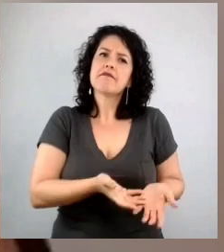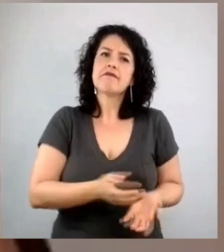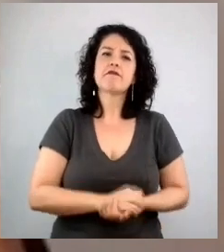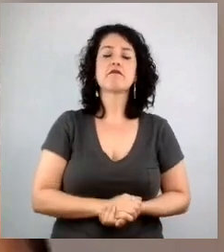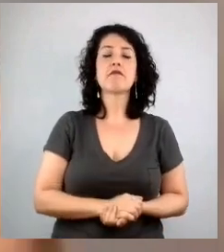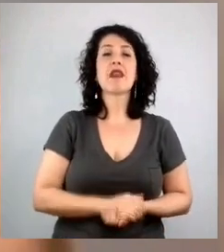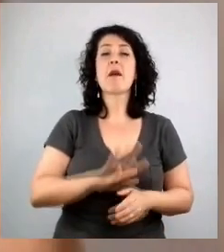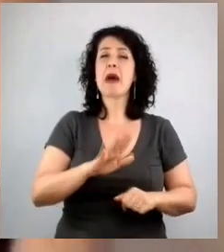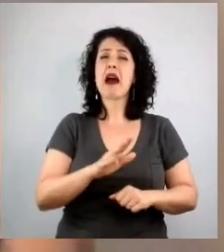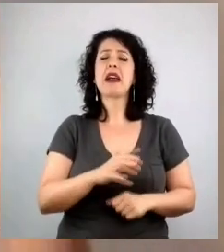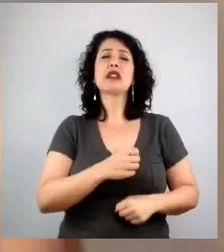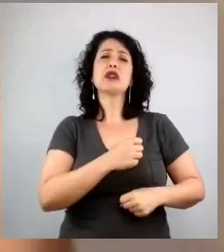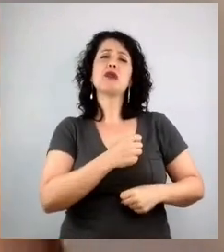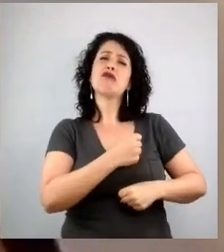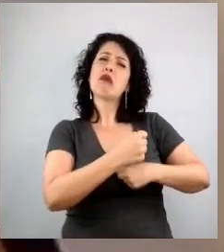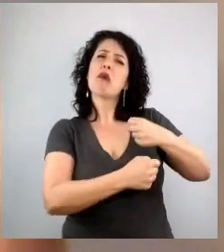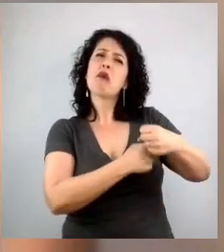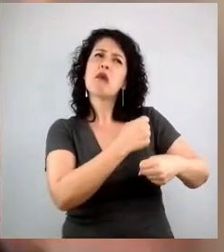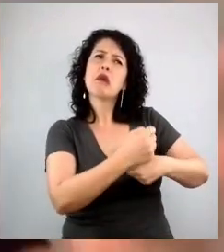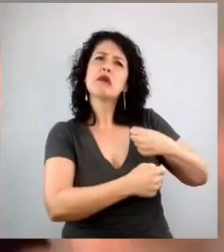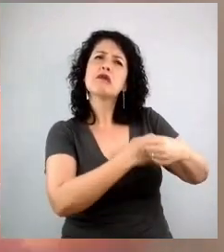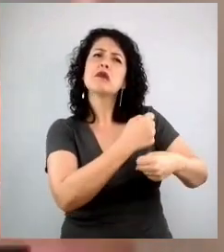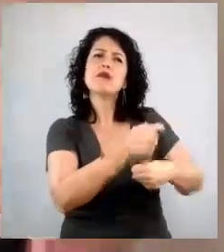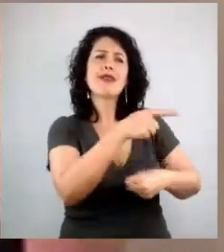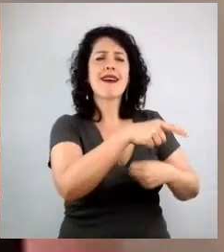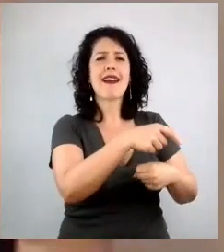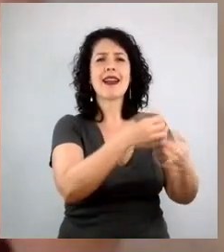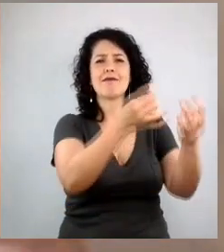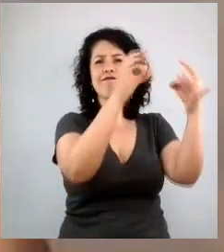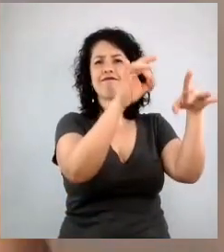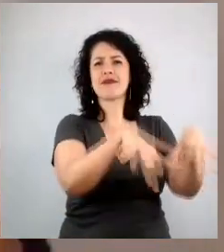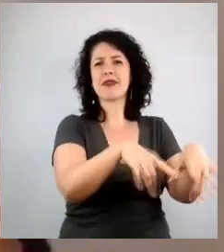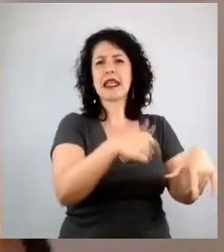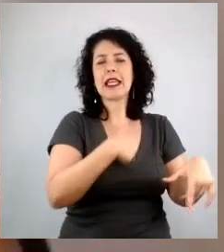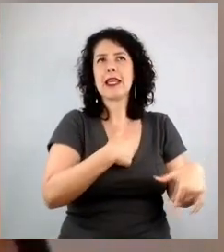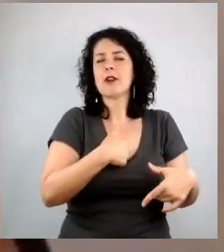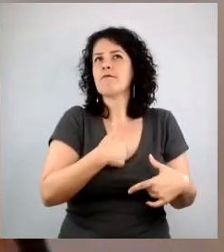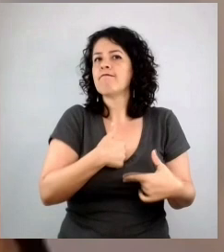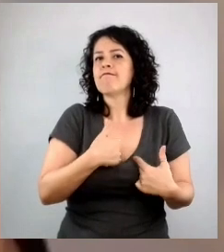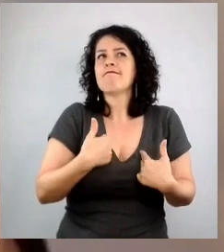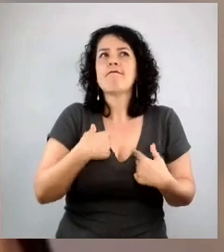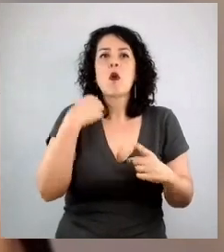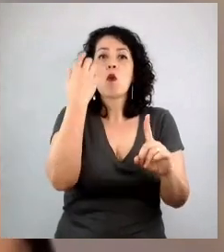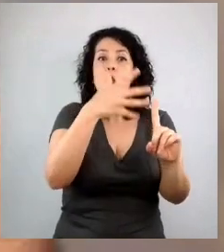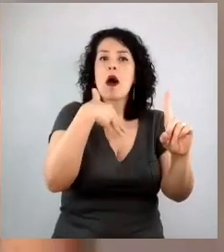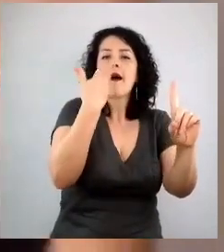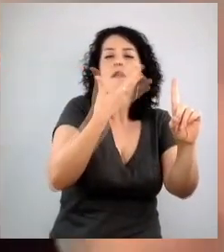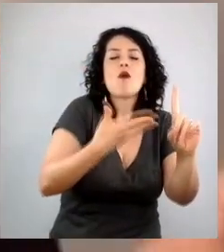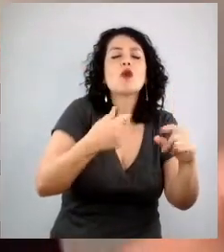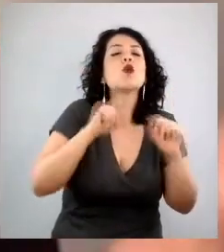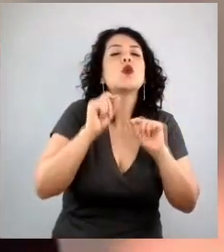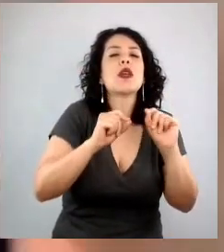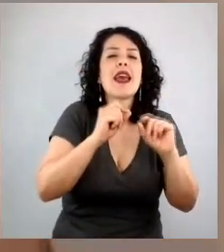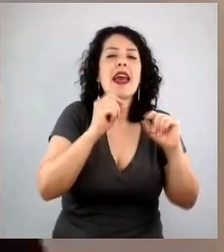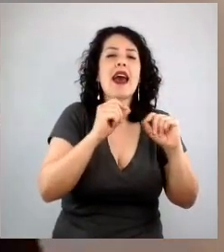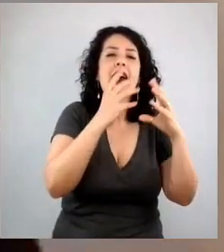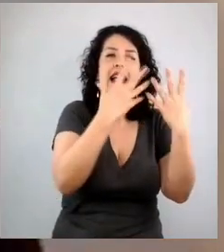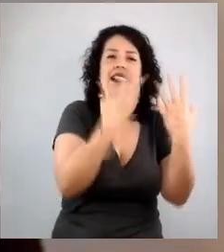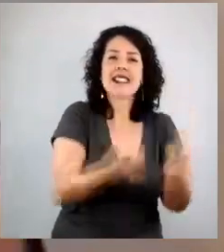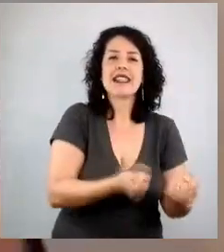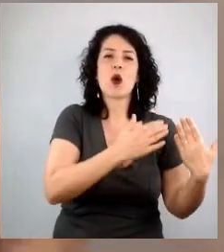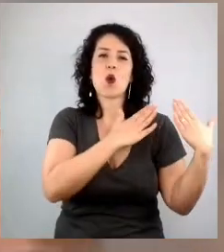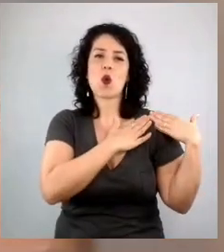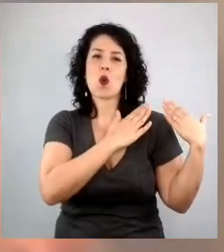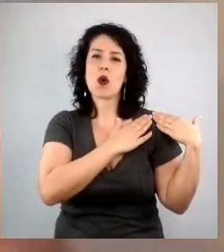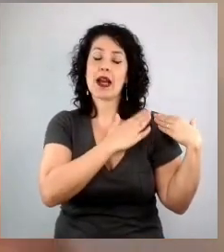como falaram, e eu tive a honra de substituí-la na diretoria de planejamento. E isso nos leva à segunda história,